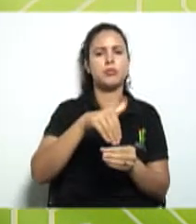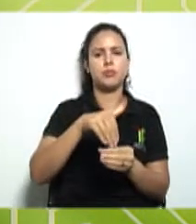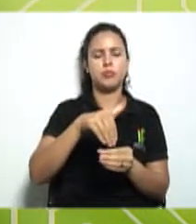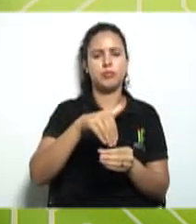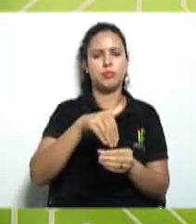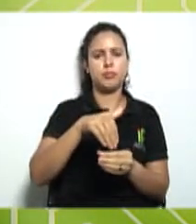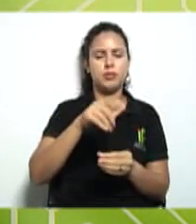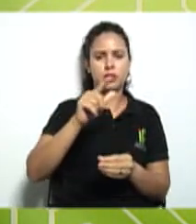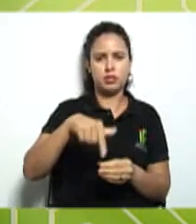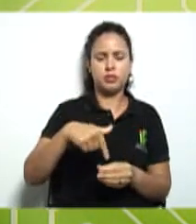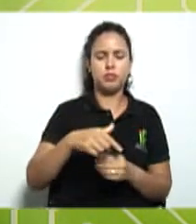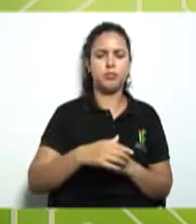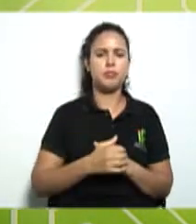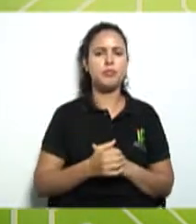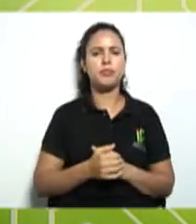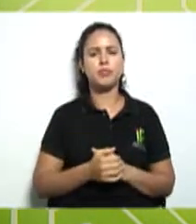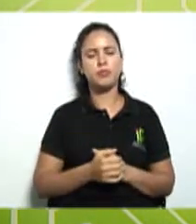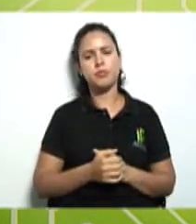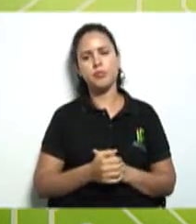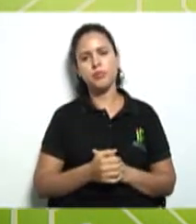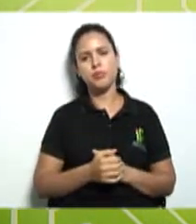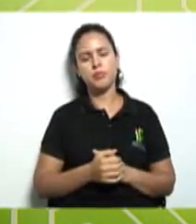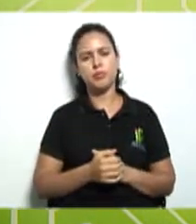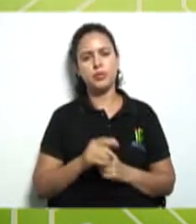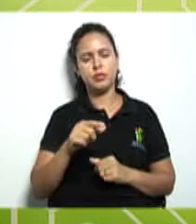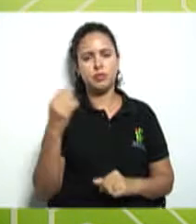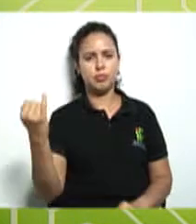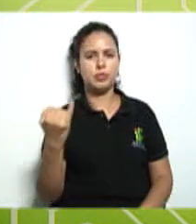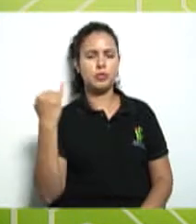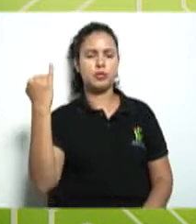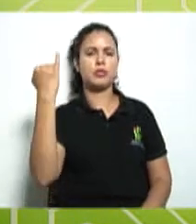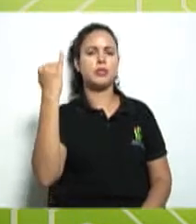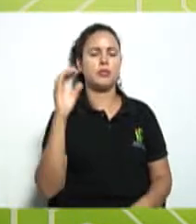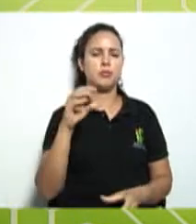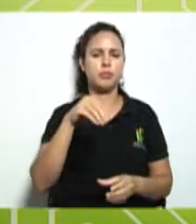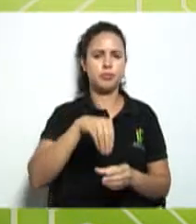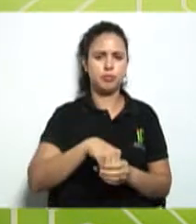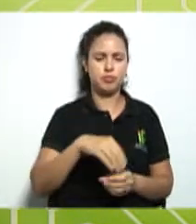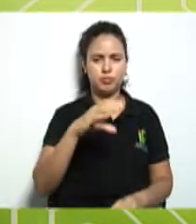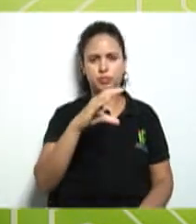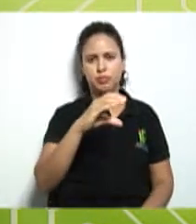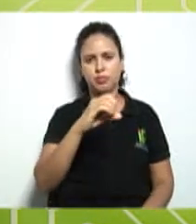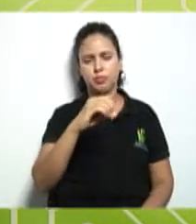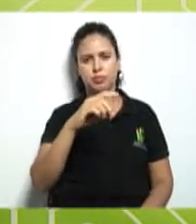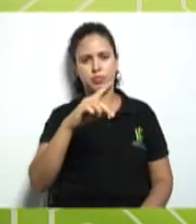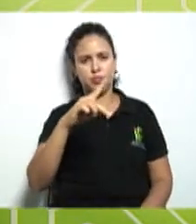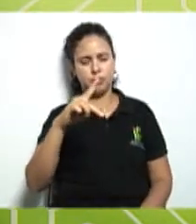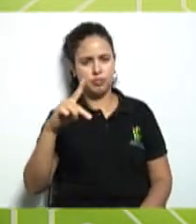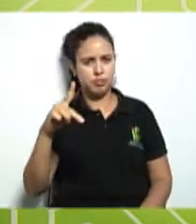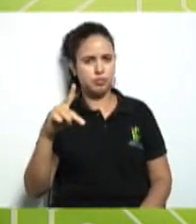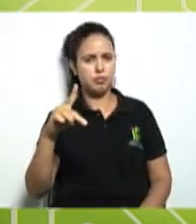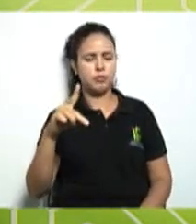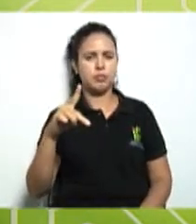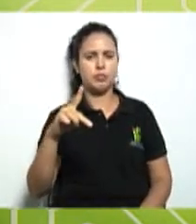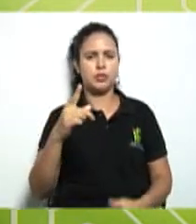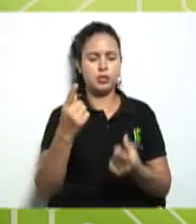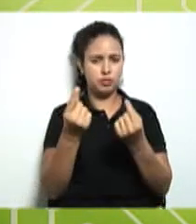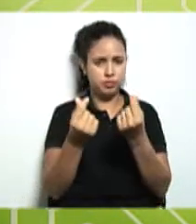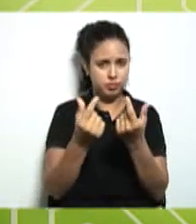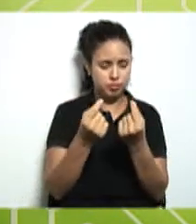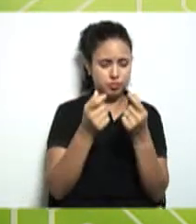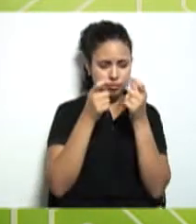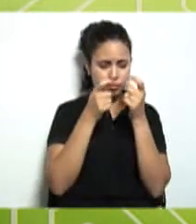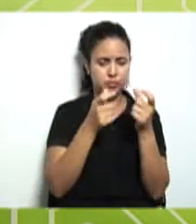cabeça. Então, isso é um ponto aqui importante, porque não depende do capital aqui, certo?